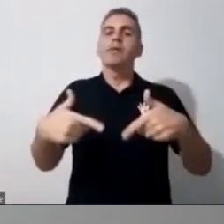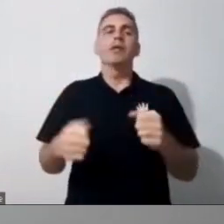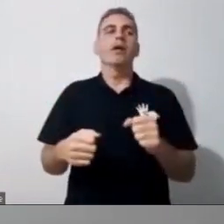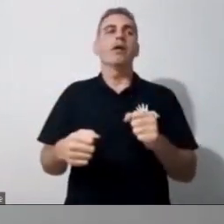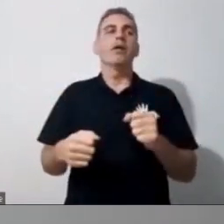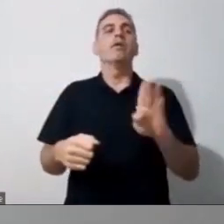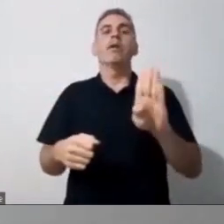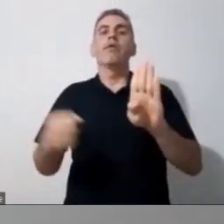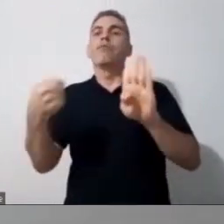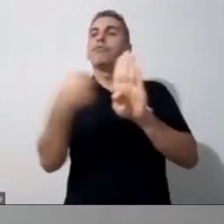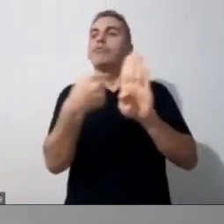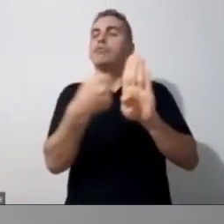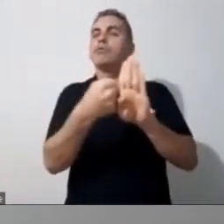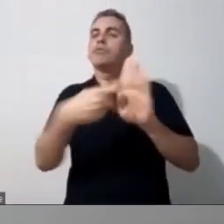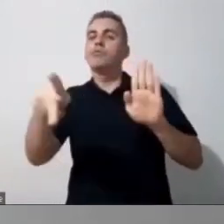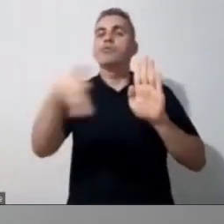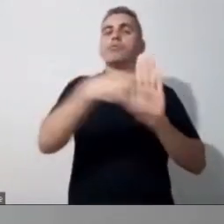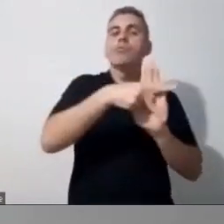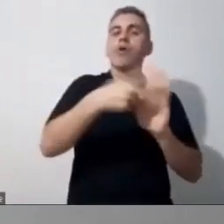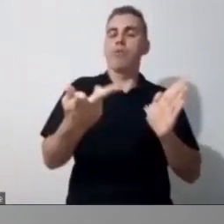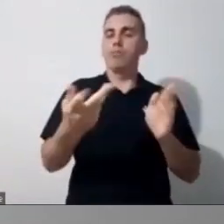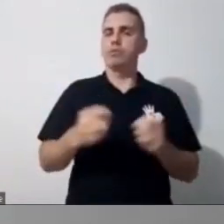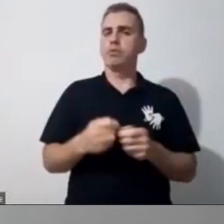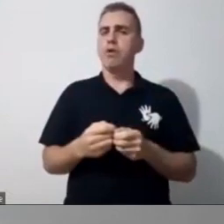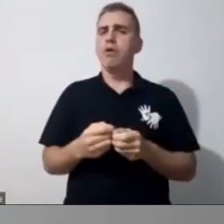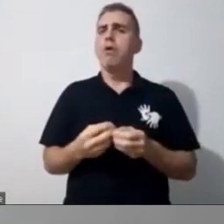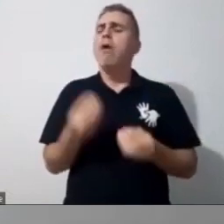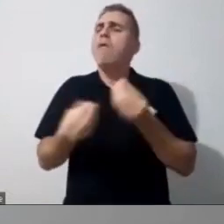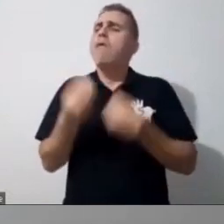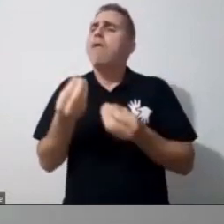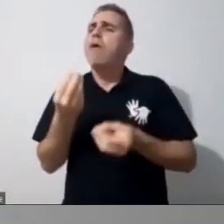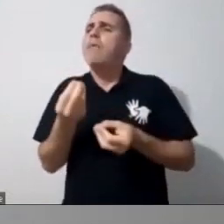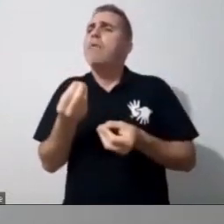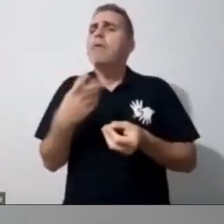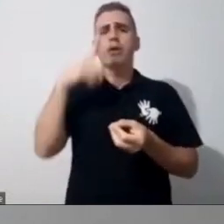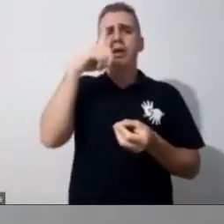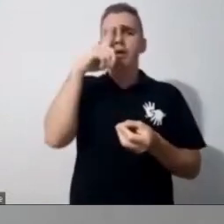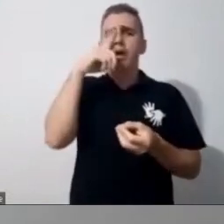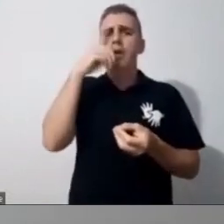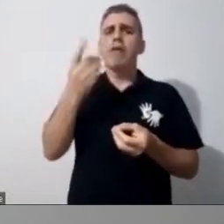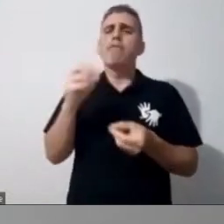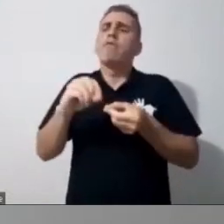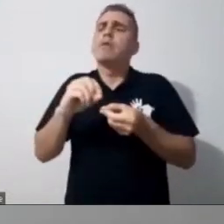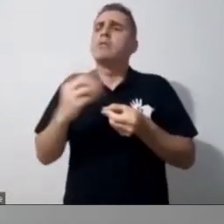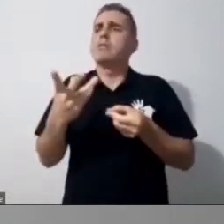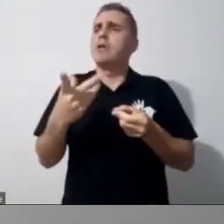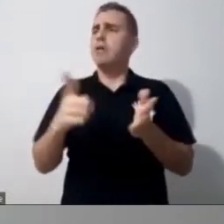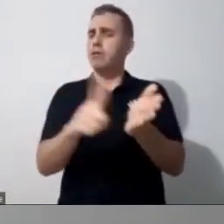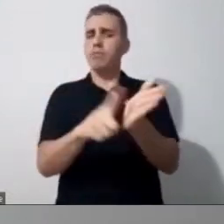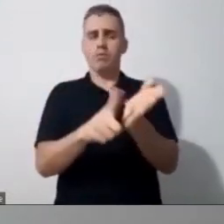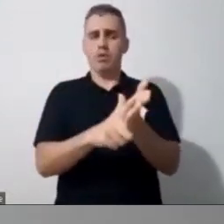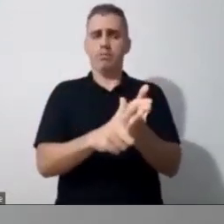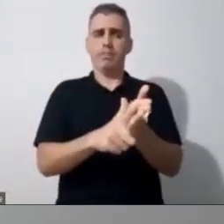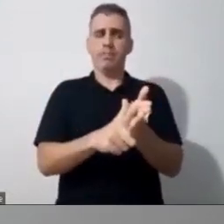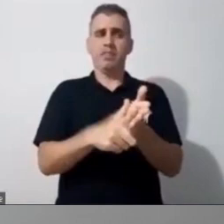vida bem prática. Ai, mas como que a mãe vai... Essa coisa do papel, às vezes, ela não é prática pra